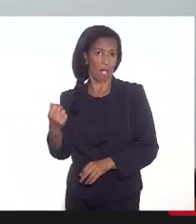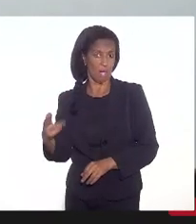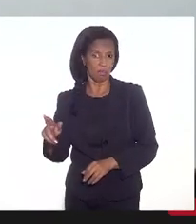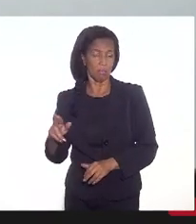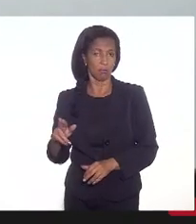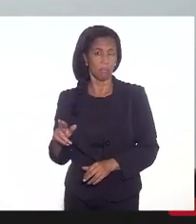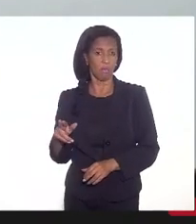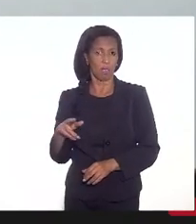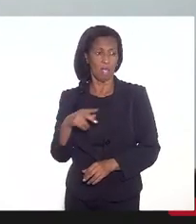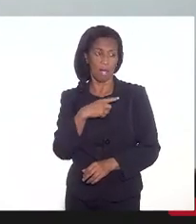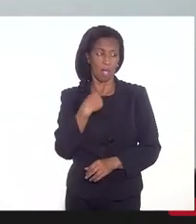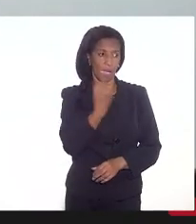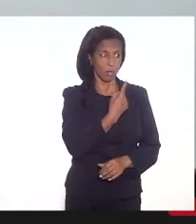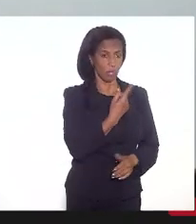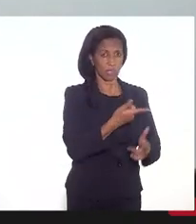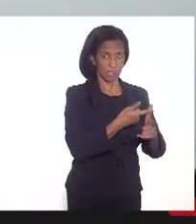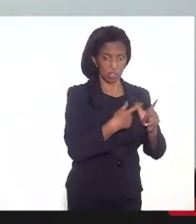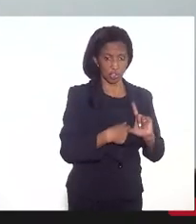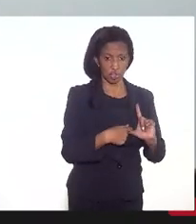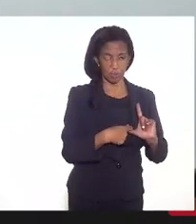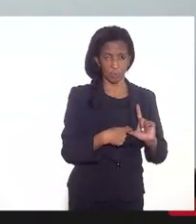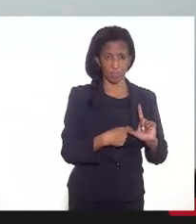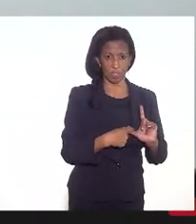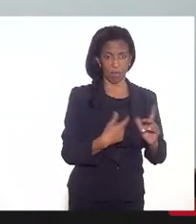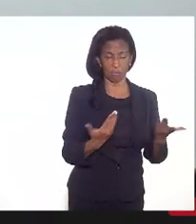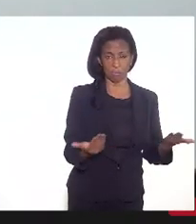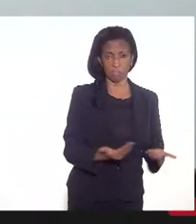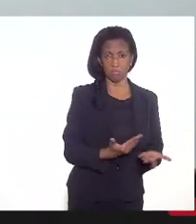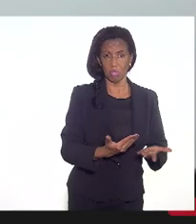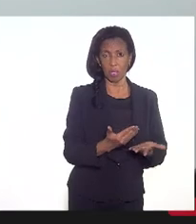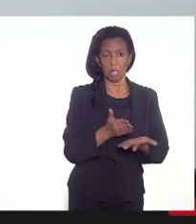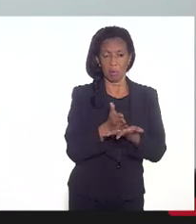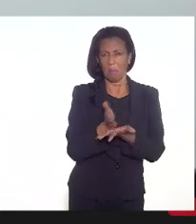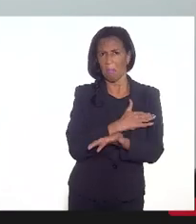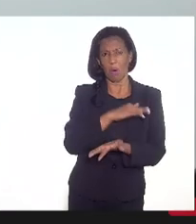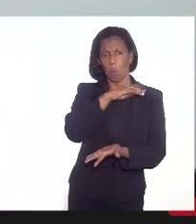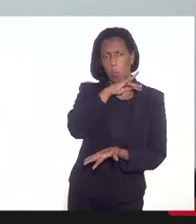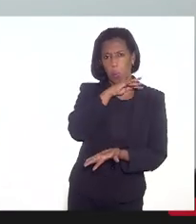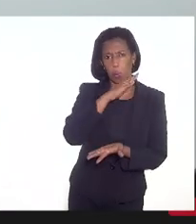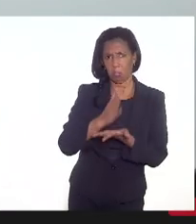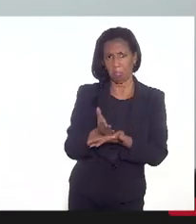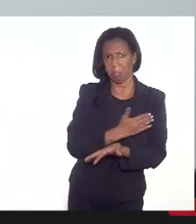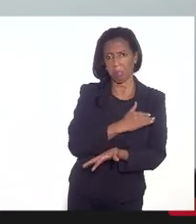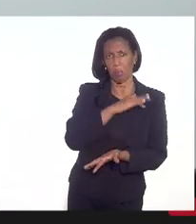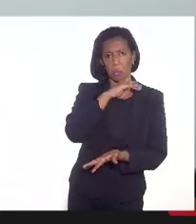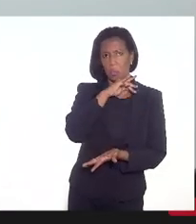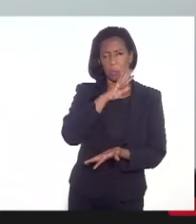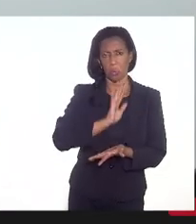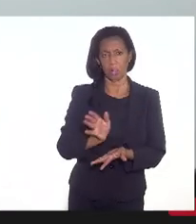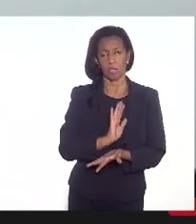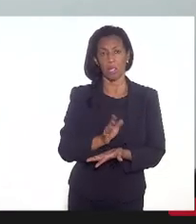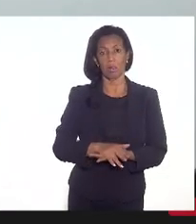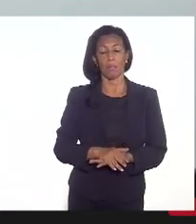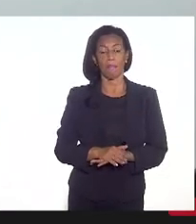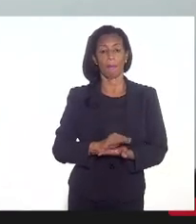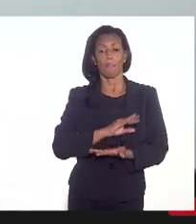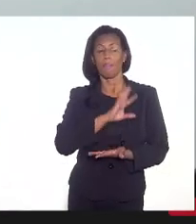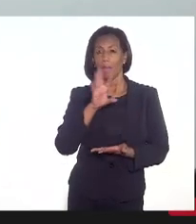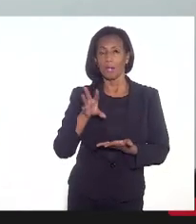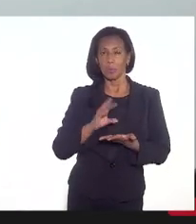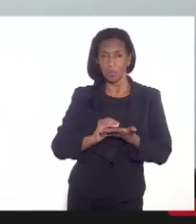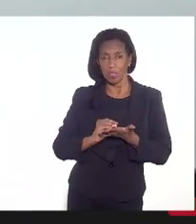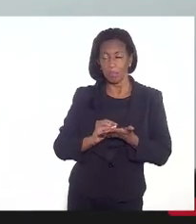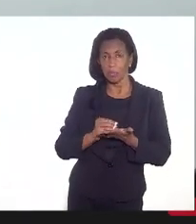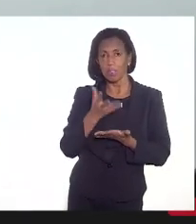a nossa dívida ativa, não a parte podre, não a parte podre, mas assim, o que puder ser